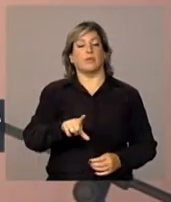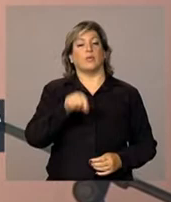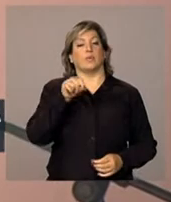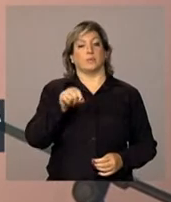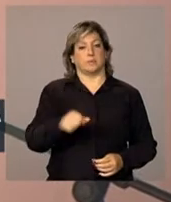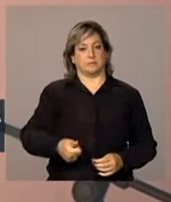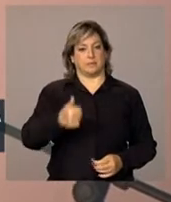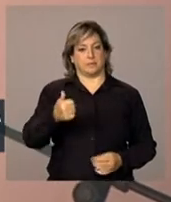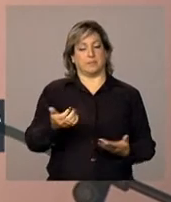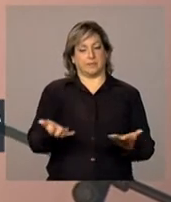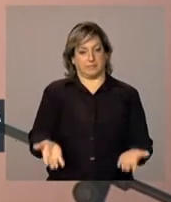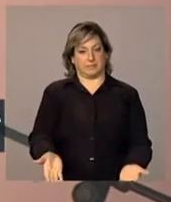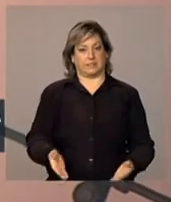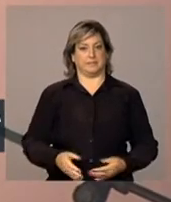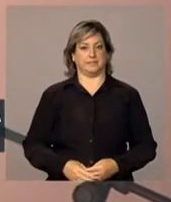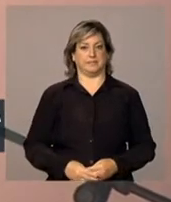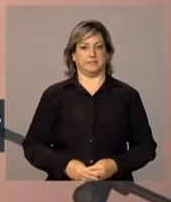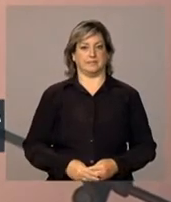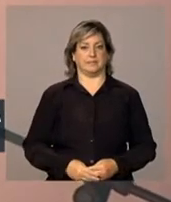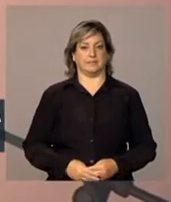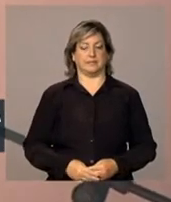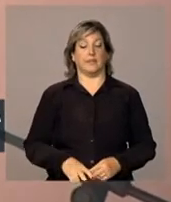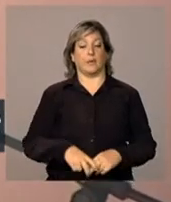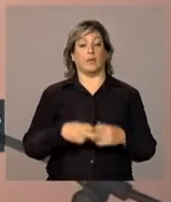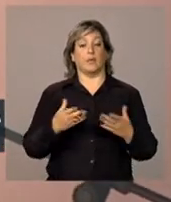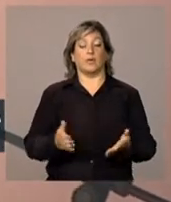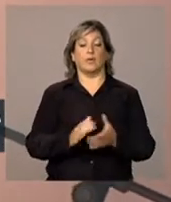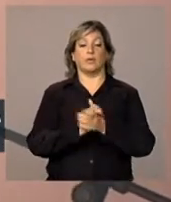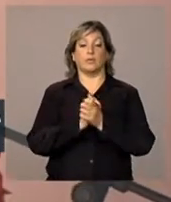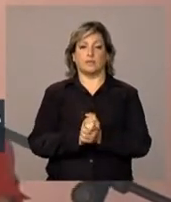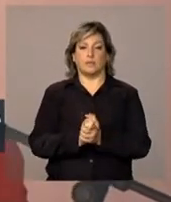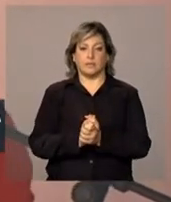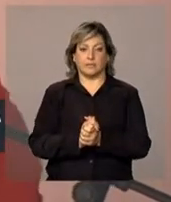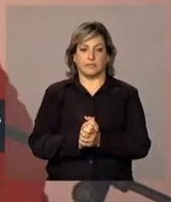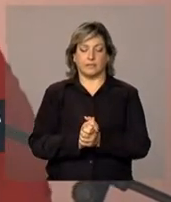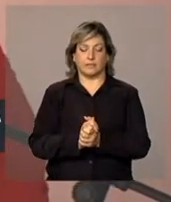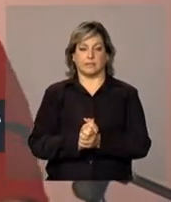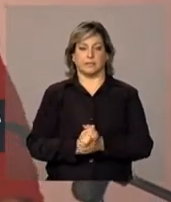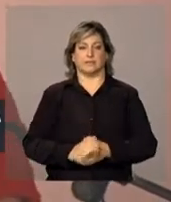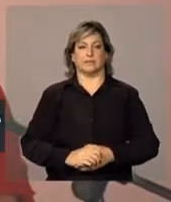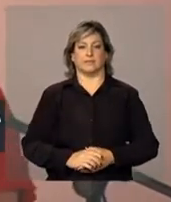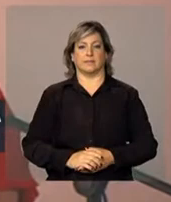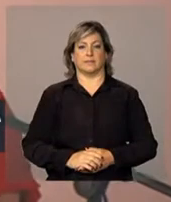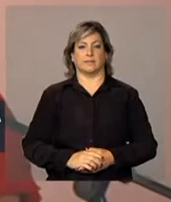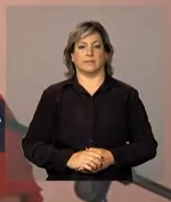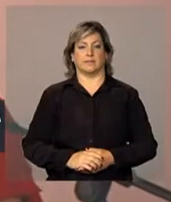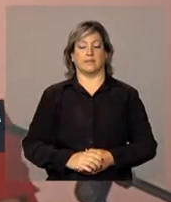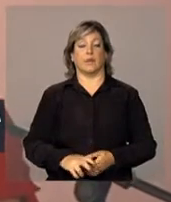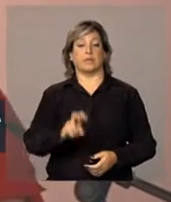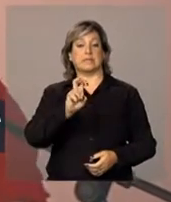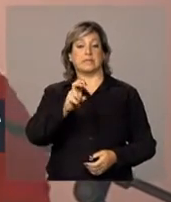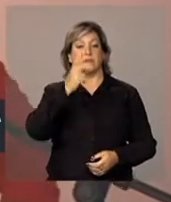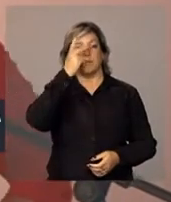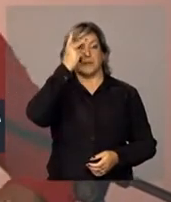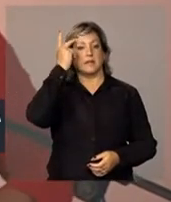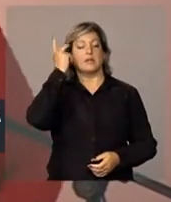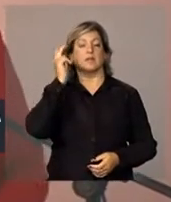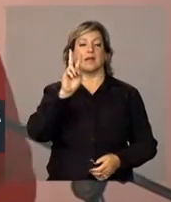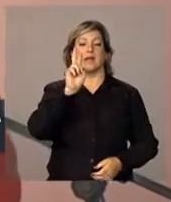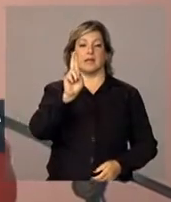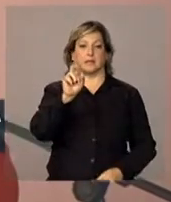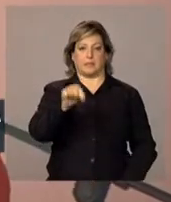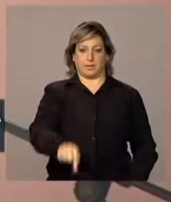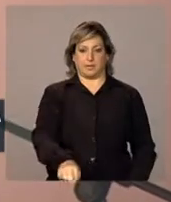por isso. Por isso, ao cumprimentar os cinco representantes aqui